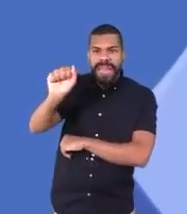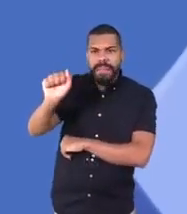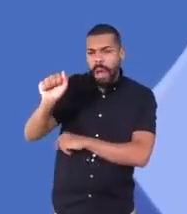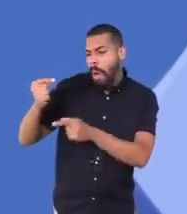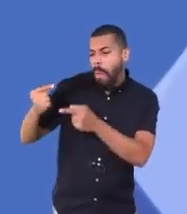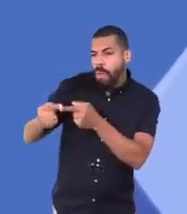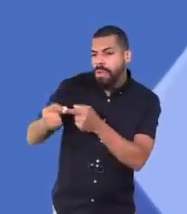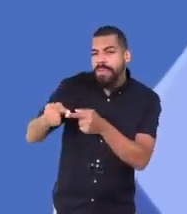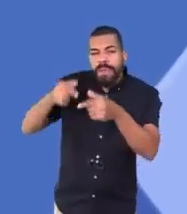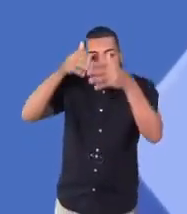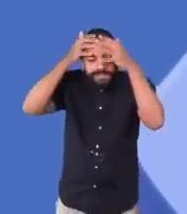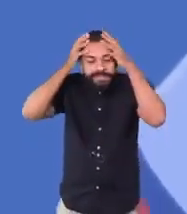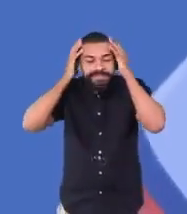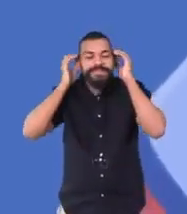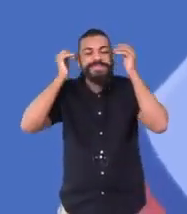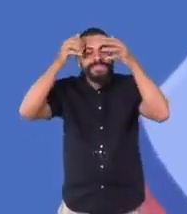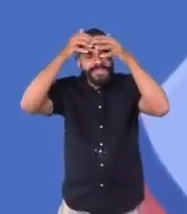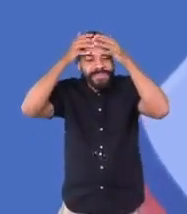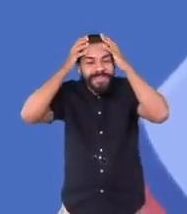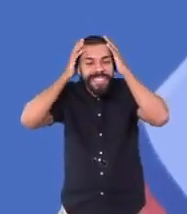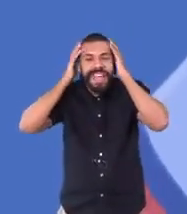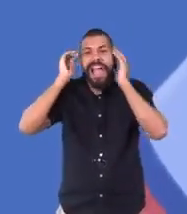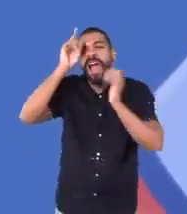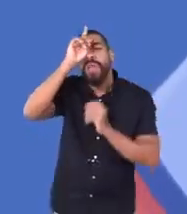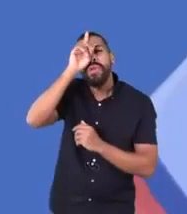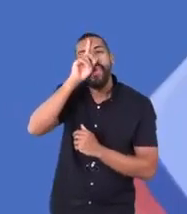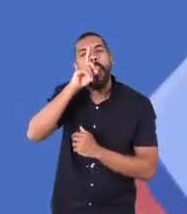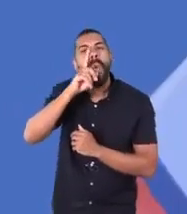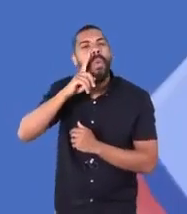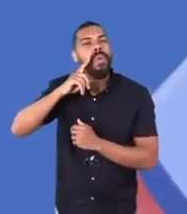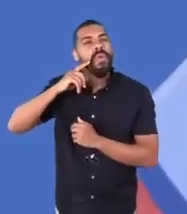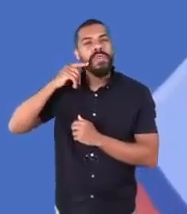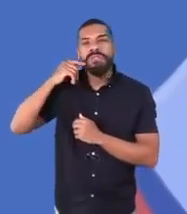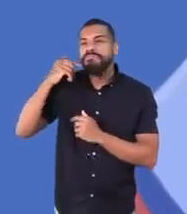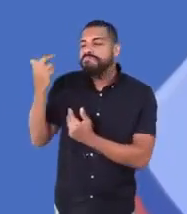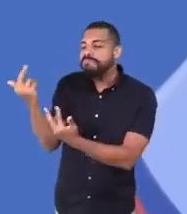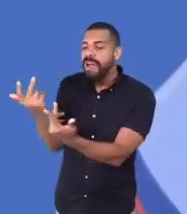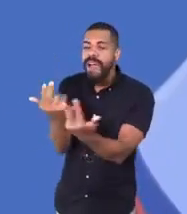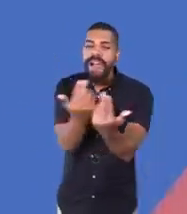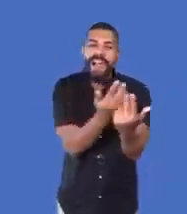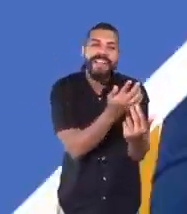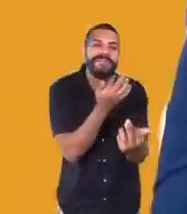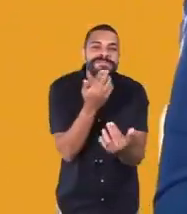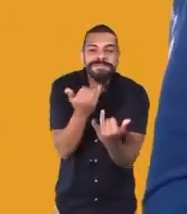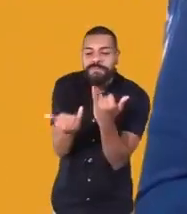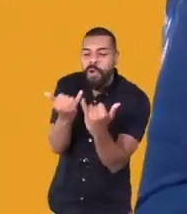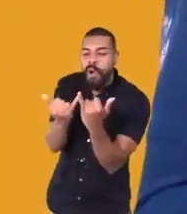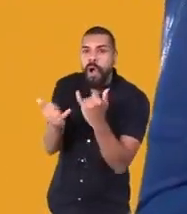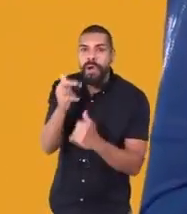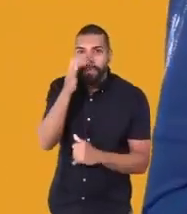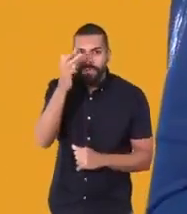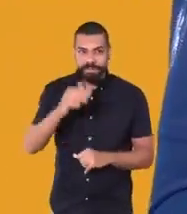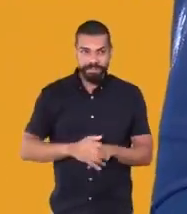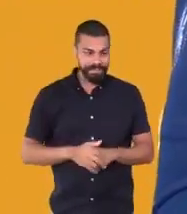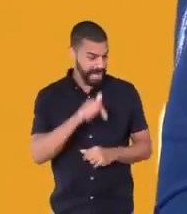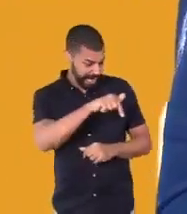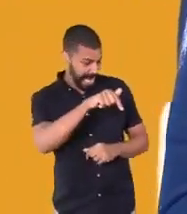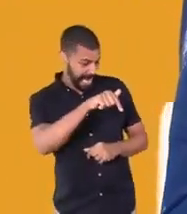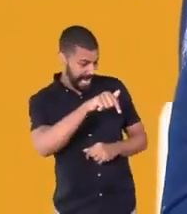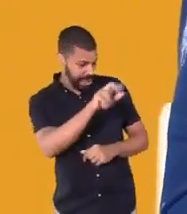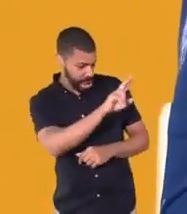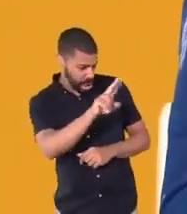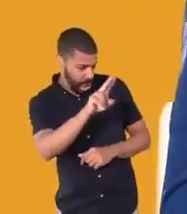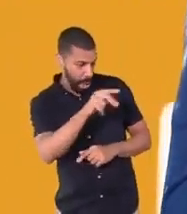por ter os cabelos tão amarelados quanto a flor dela. Recebeu esse nome